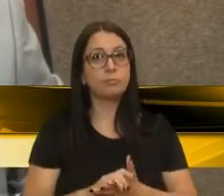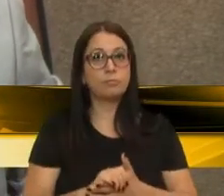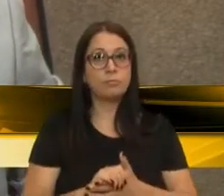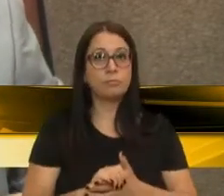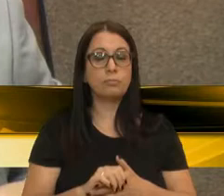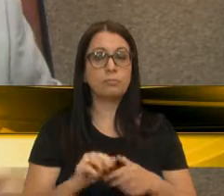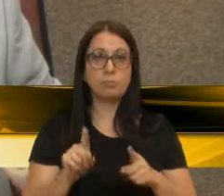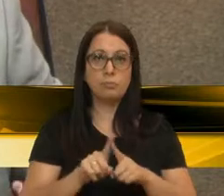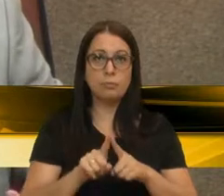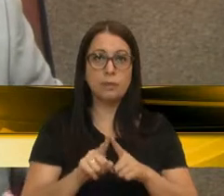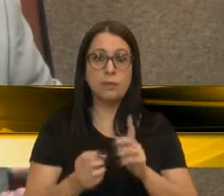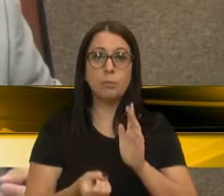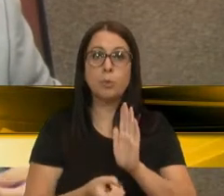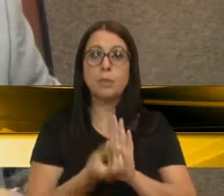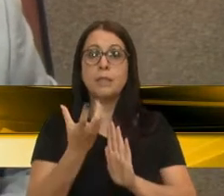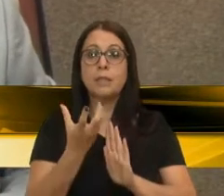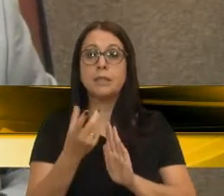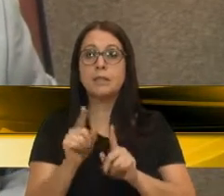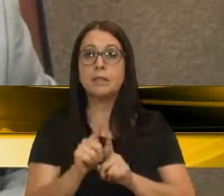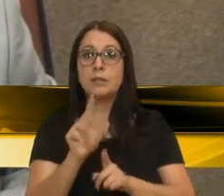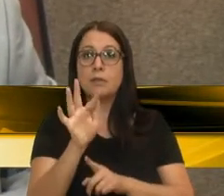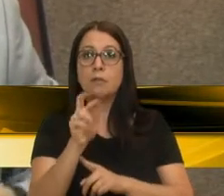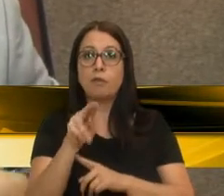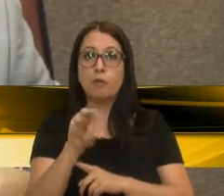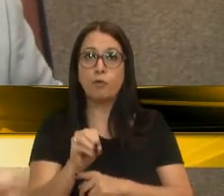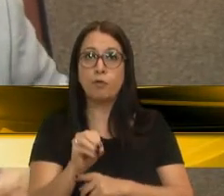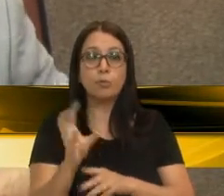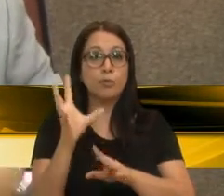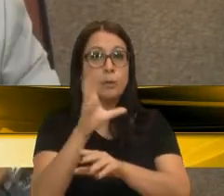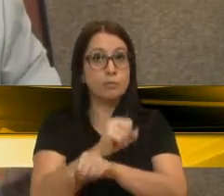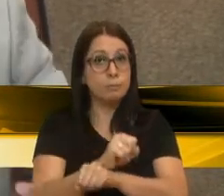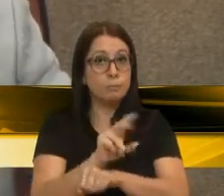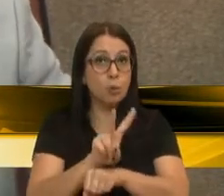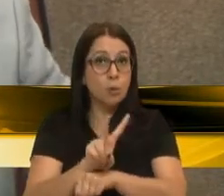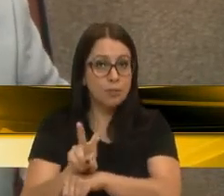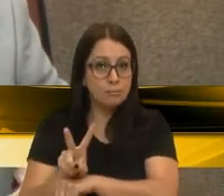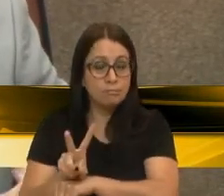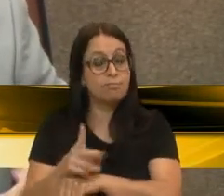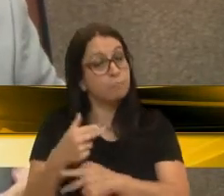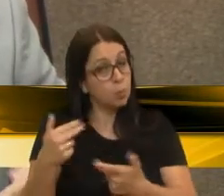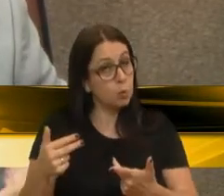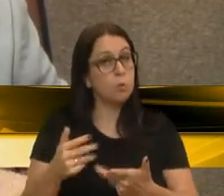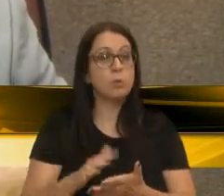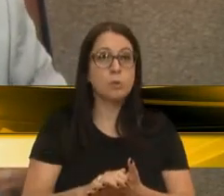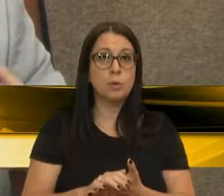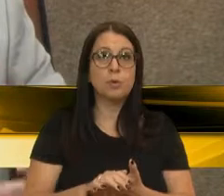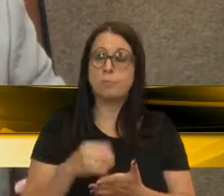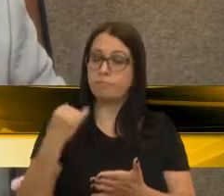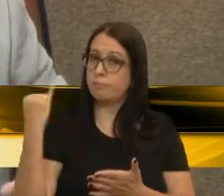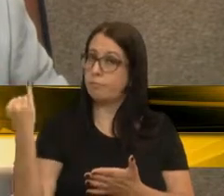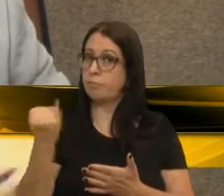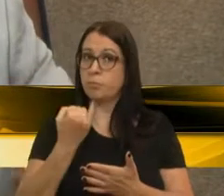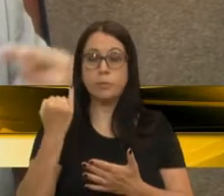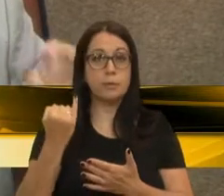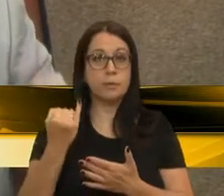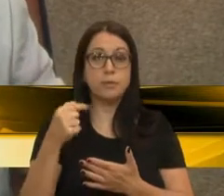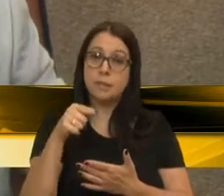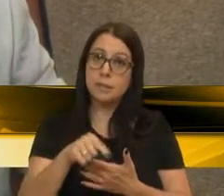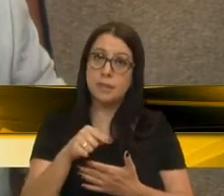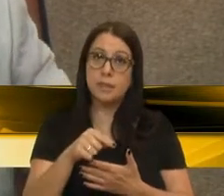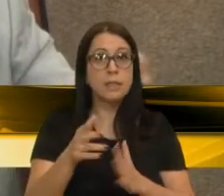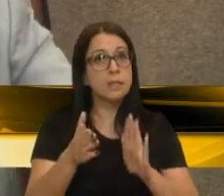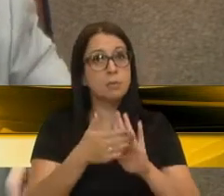inclusive com a criação do Fundo de Proteção Animal. Então, são situações bem relevantes, importantes, e que essa